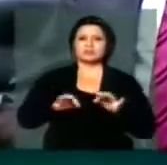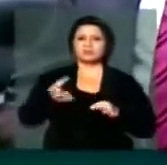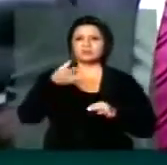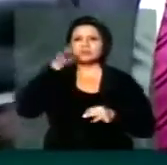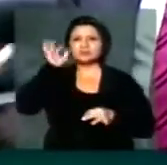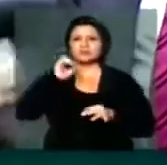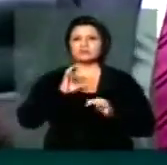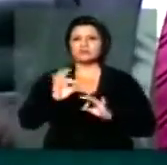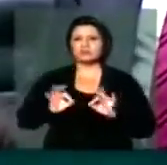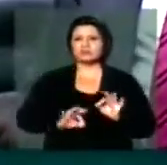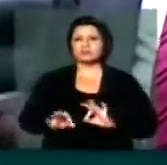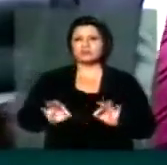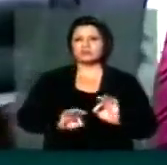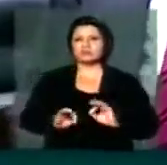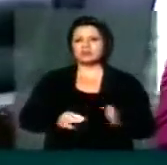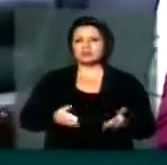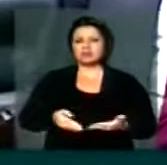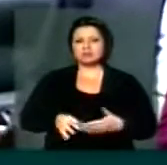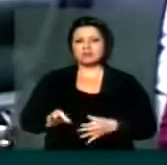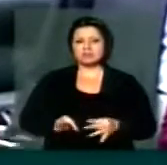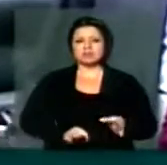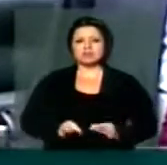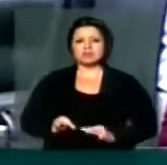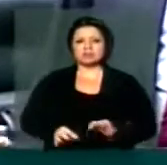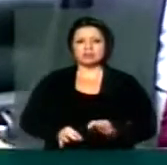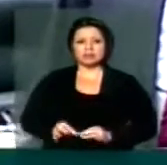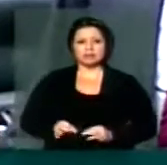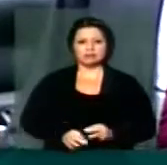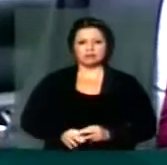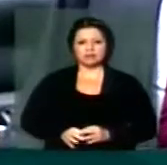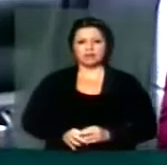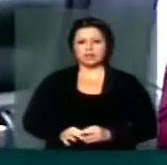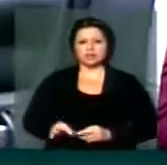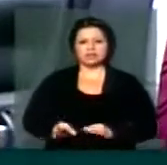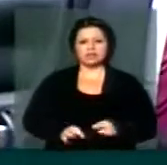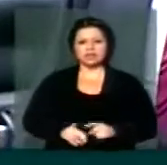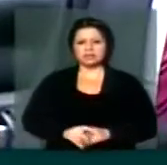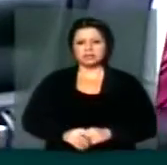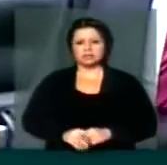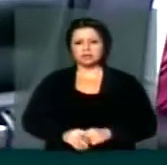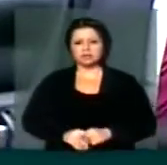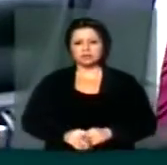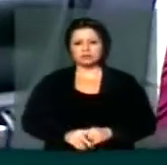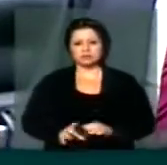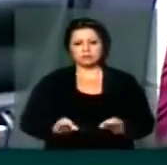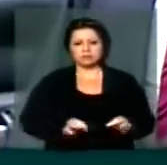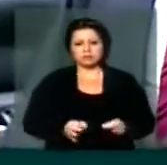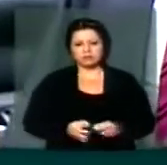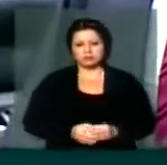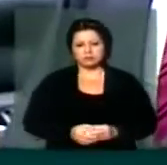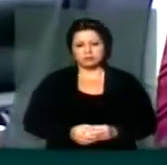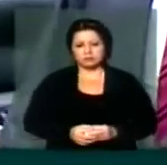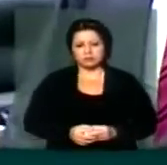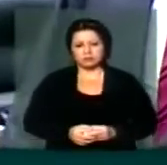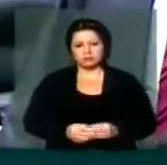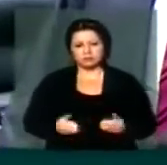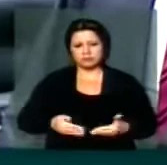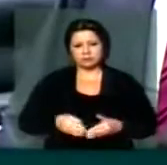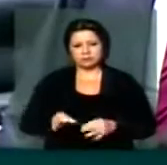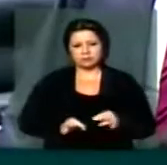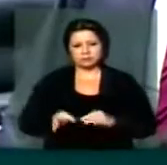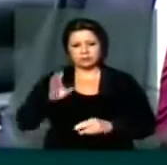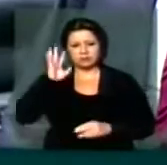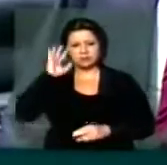ouvir os prós, ouvir os contras, ouvir aquilo que a população deseja, e depois disso, que esse parlamento, ele possa